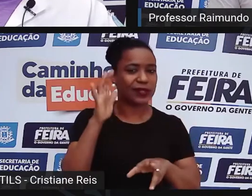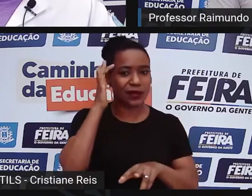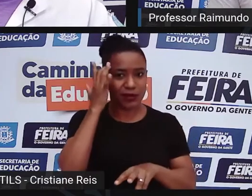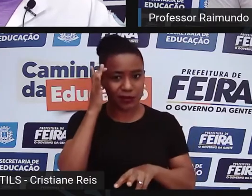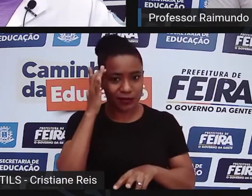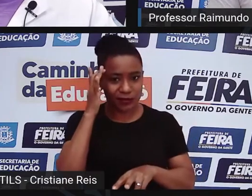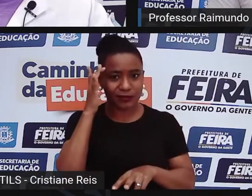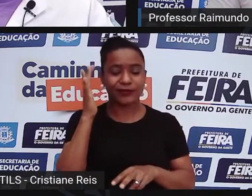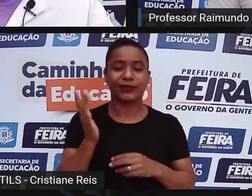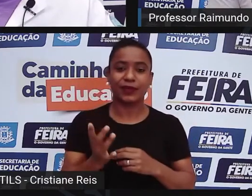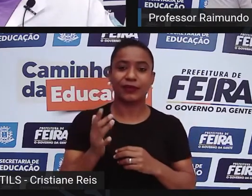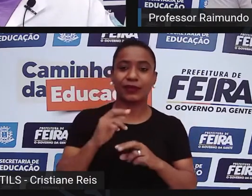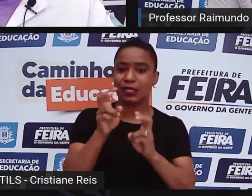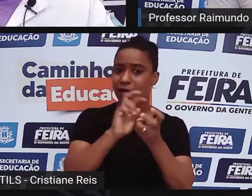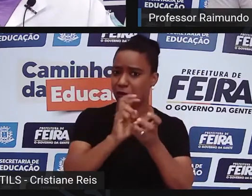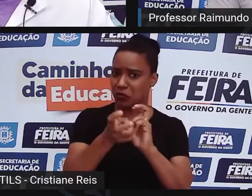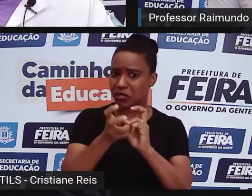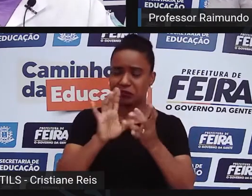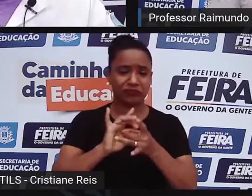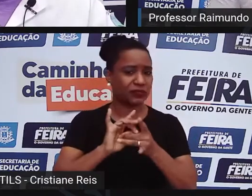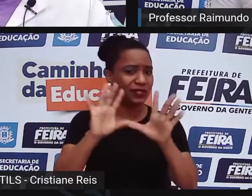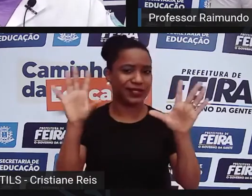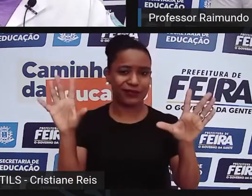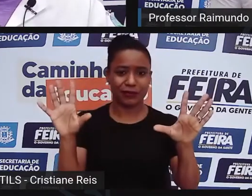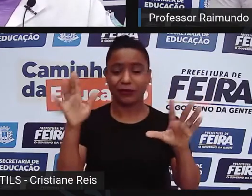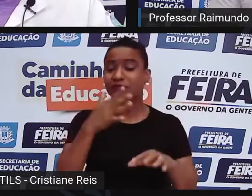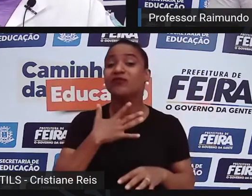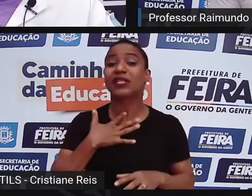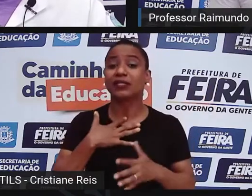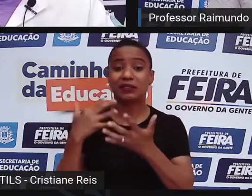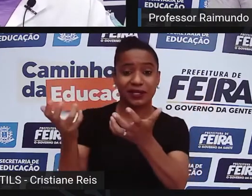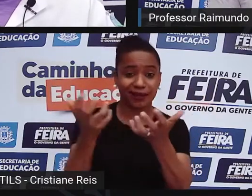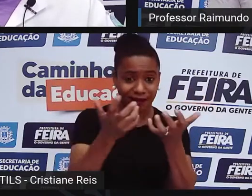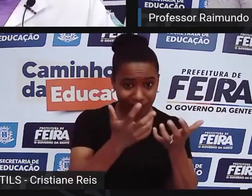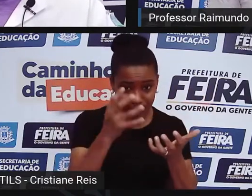a capoeira está para todos. Só basta a pessoa querer,